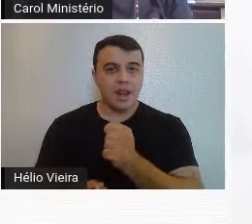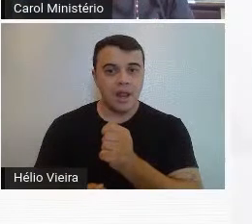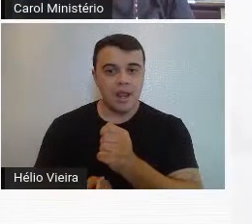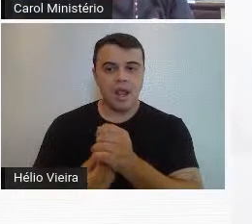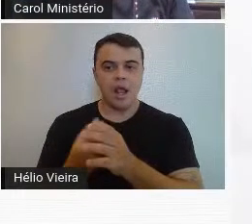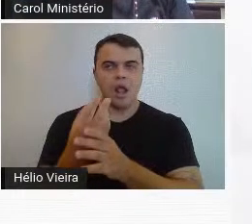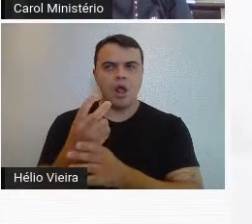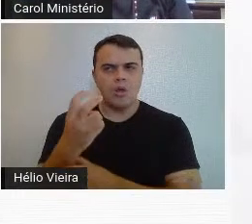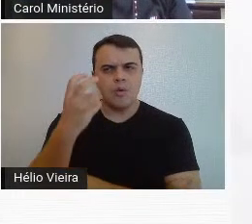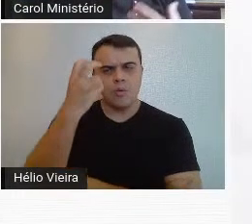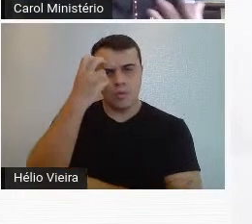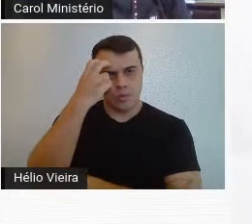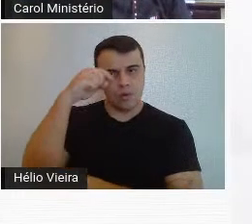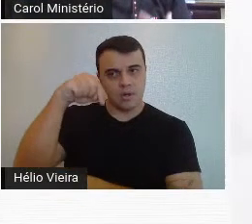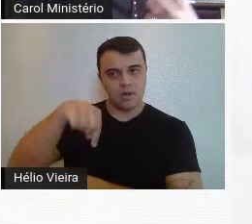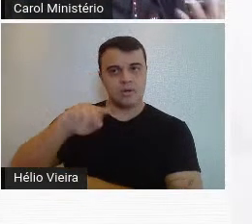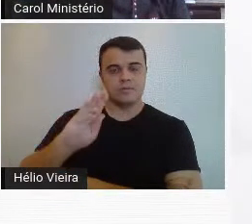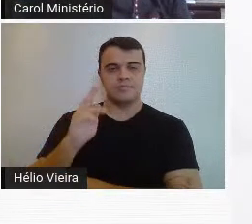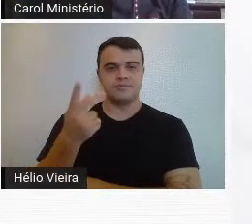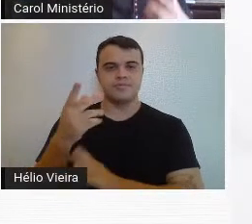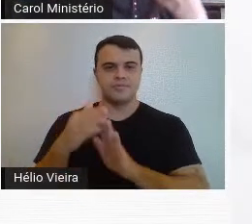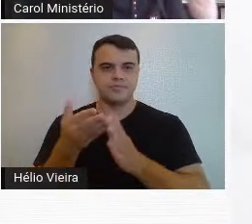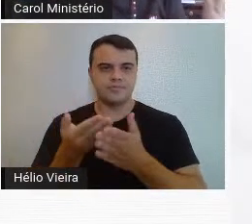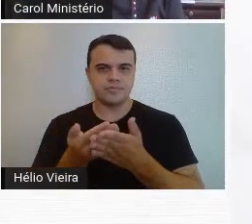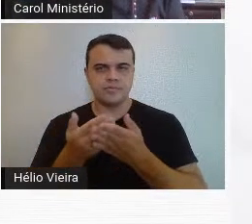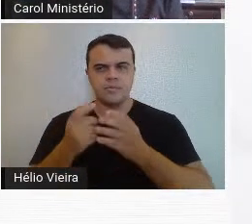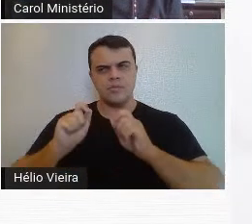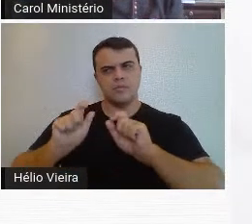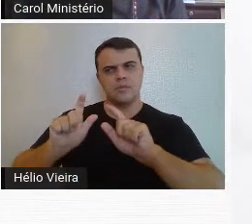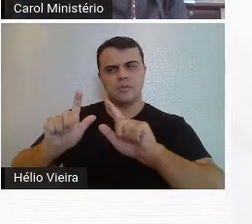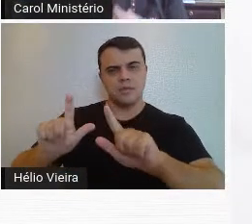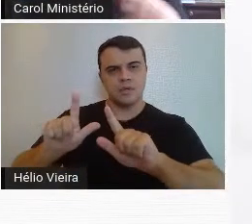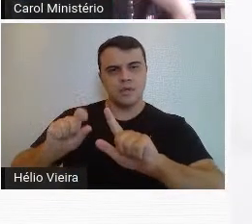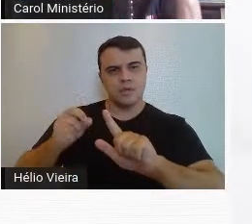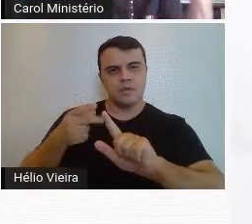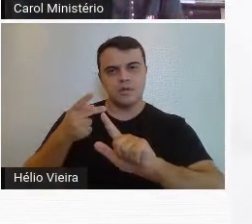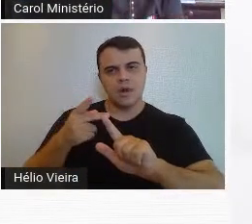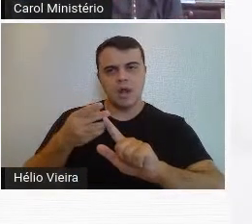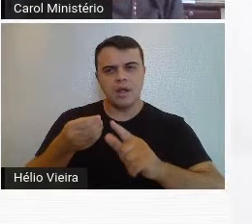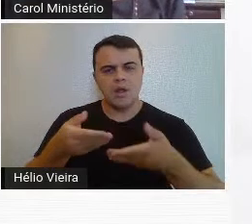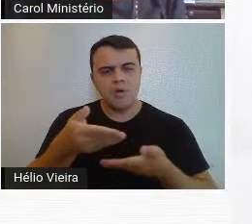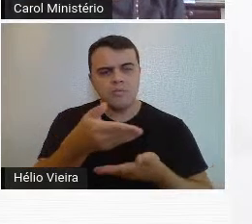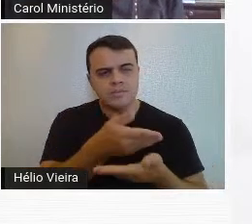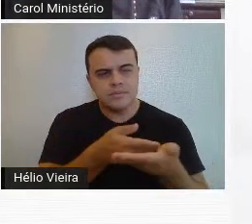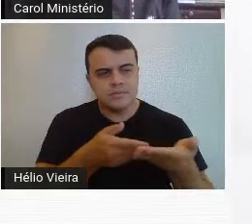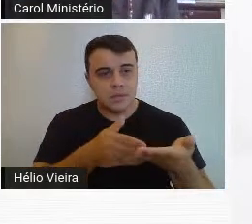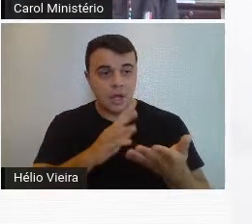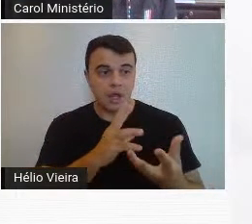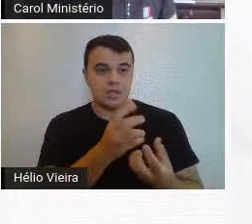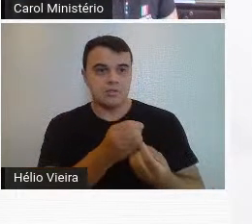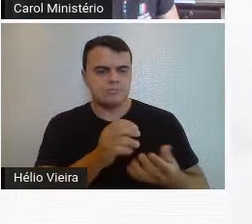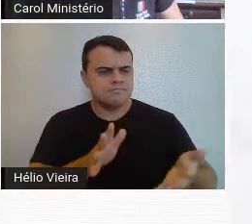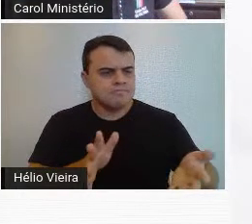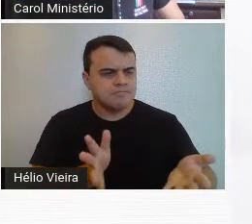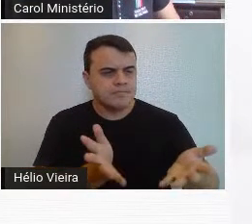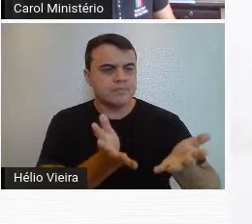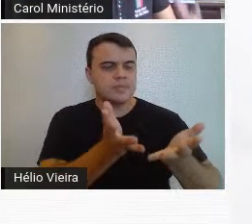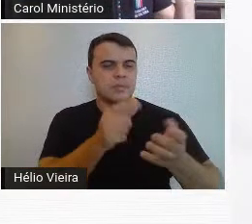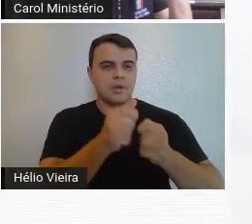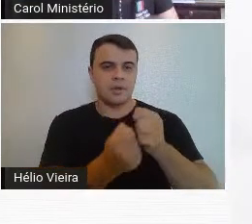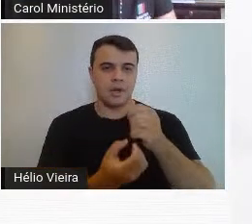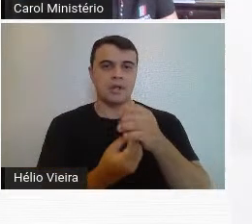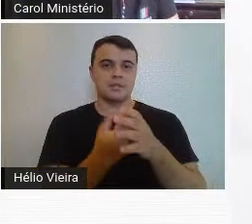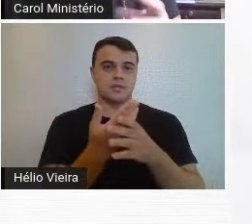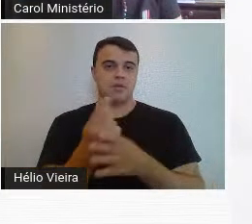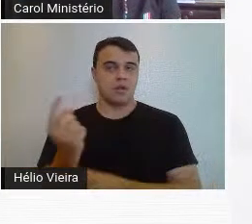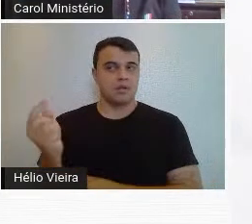cultural em Belo Horizonte, escolas, exposições, para articular artistas, para fomentar a produção, né? Então